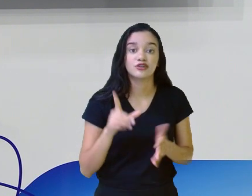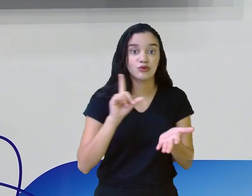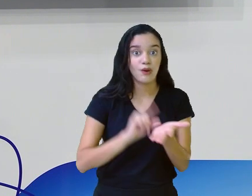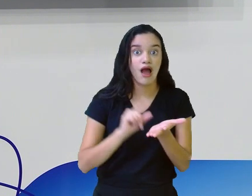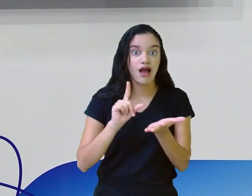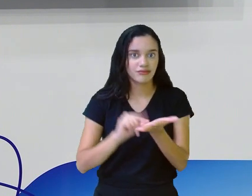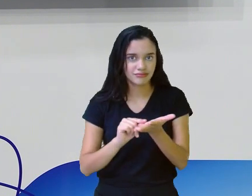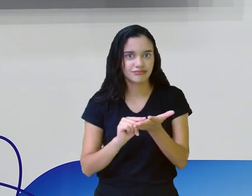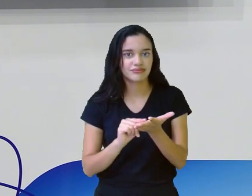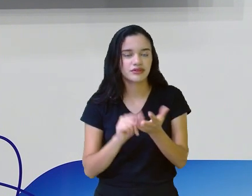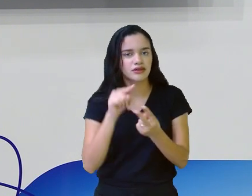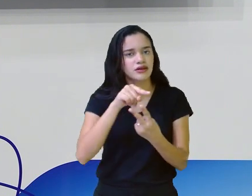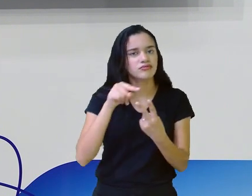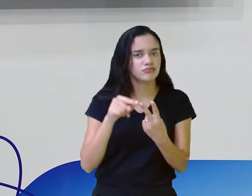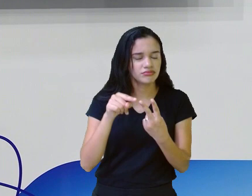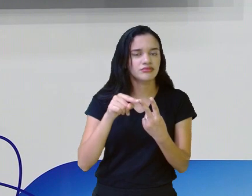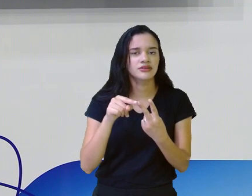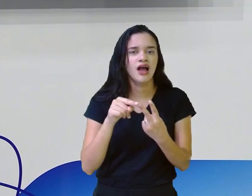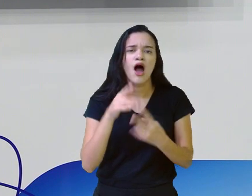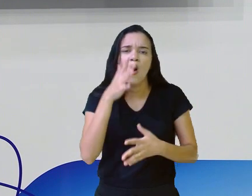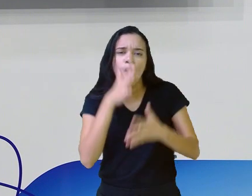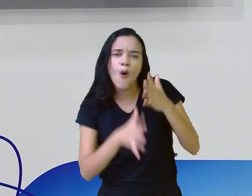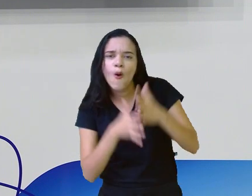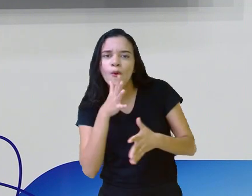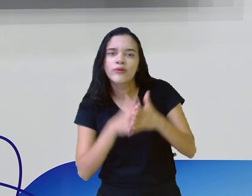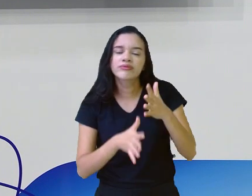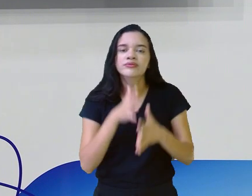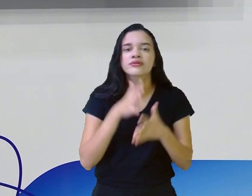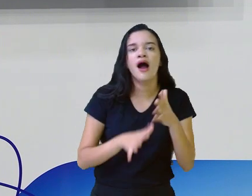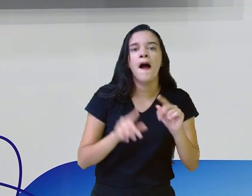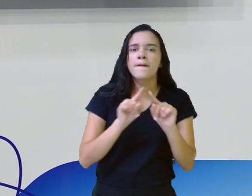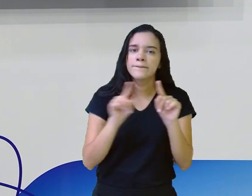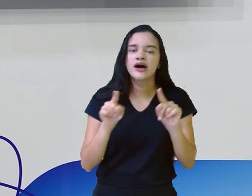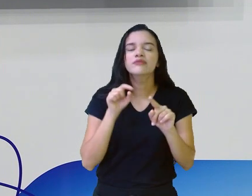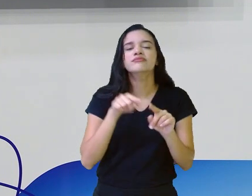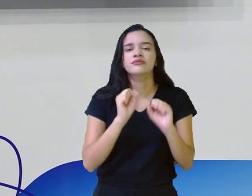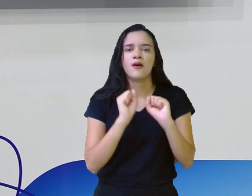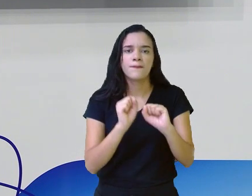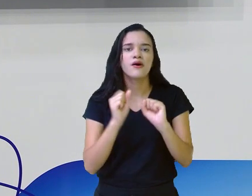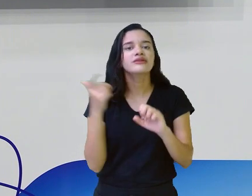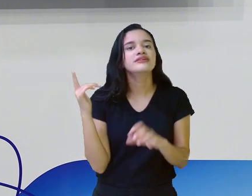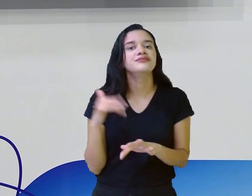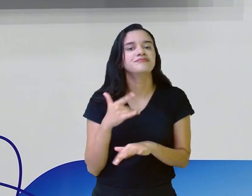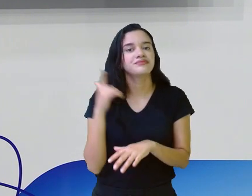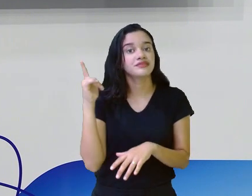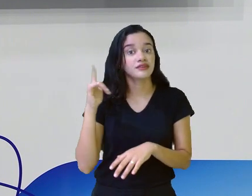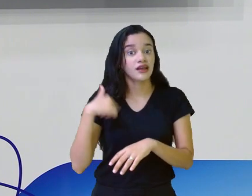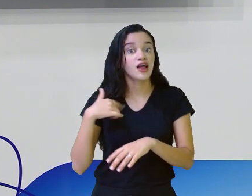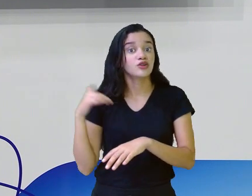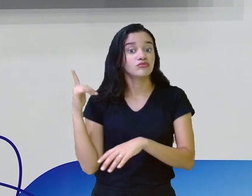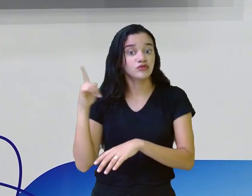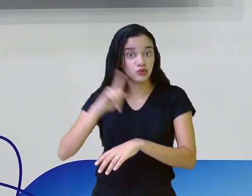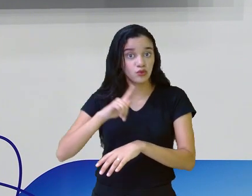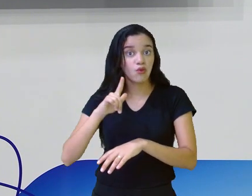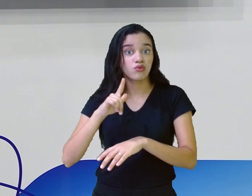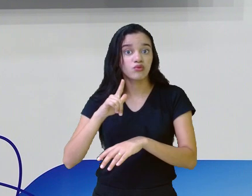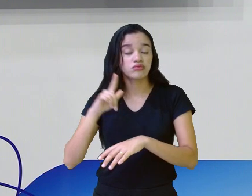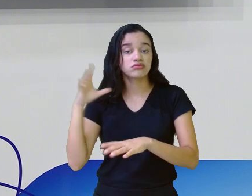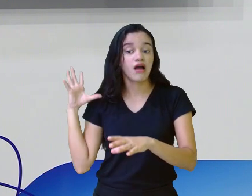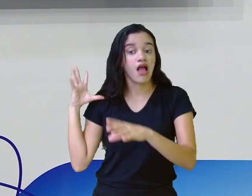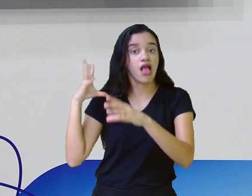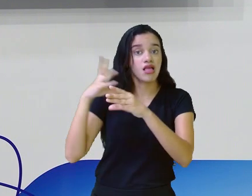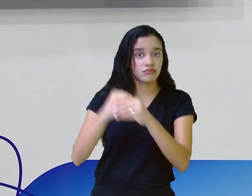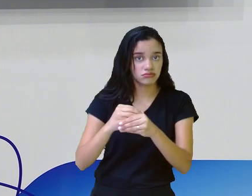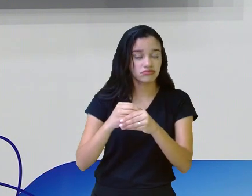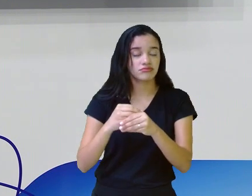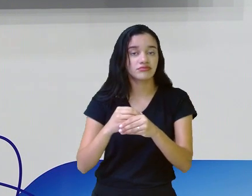artigo definido e definido. Muitas vezes causa uma confusão, mas você pode revisar o assunto. Depois, vai lá no YouTube, caso tenha